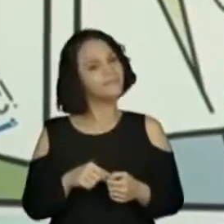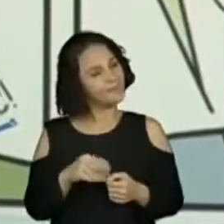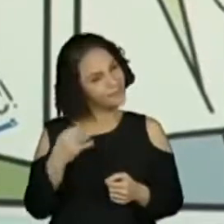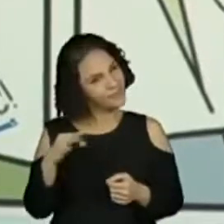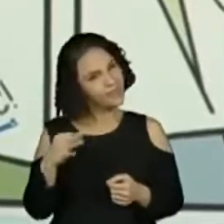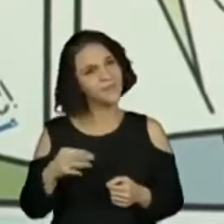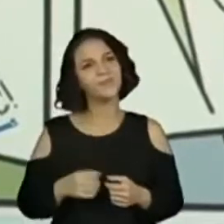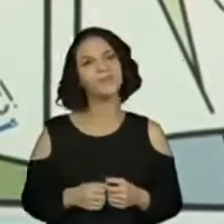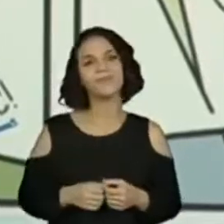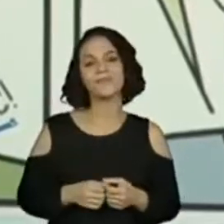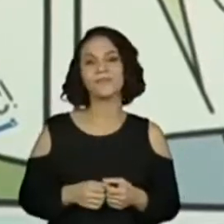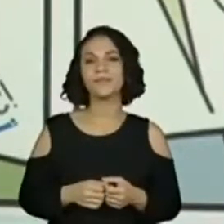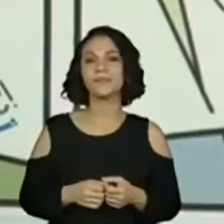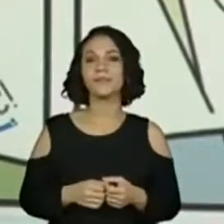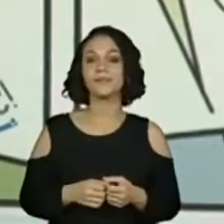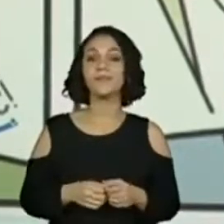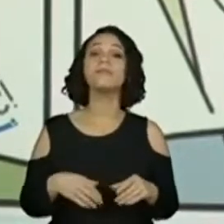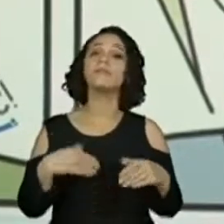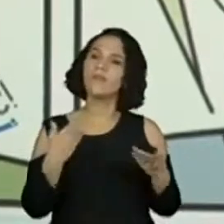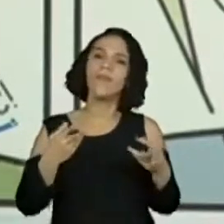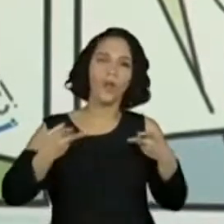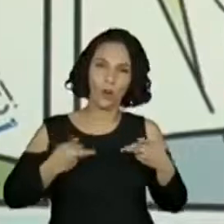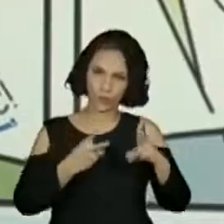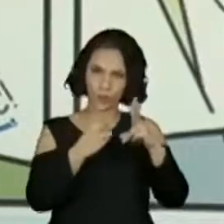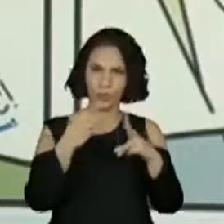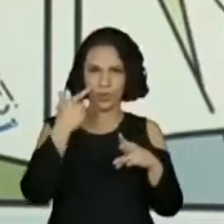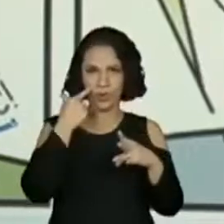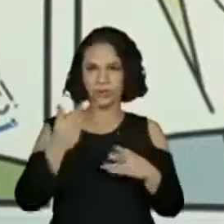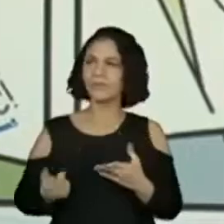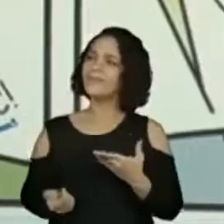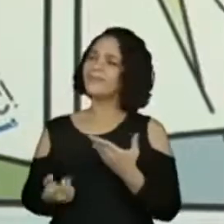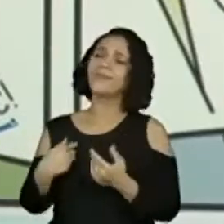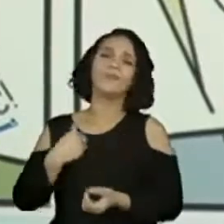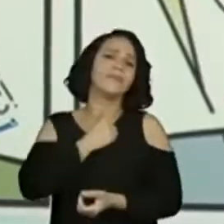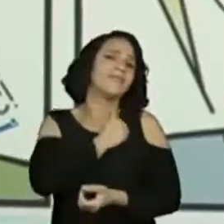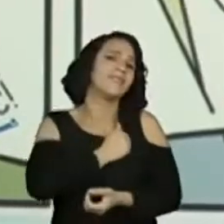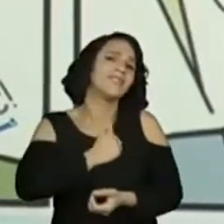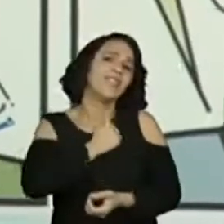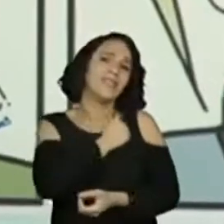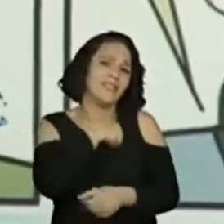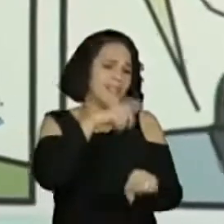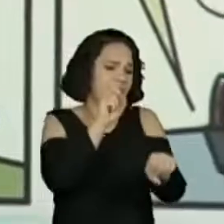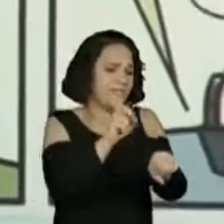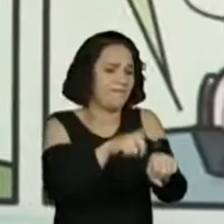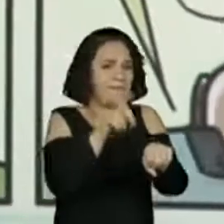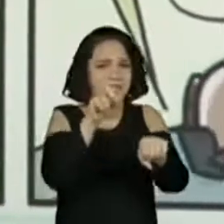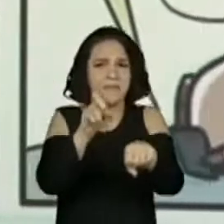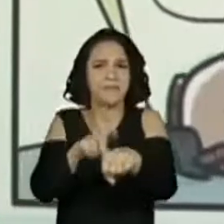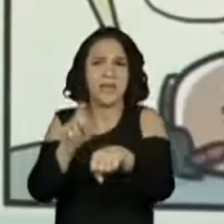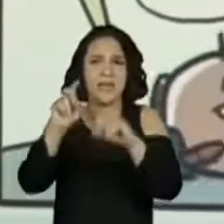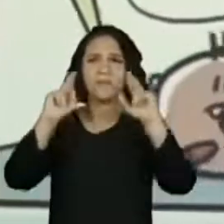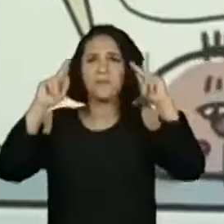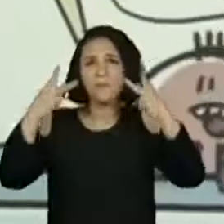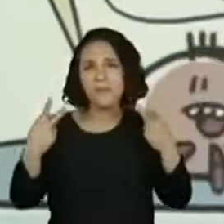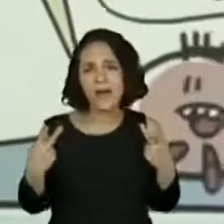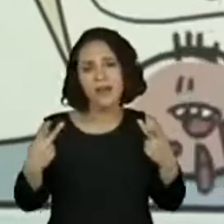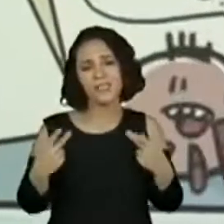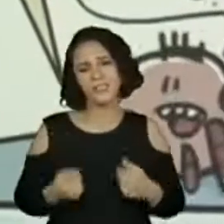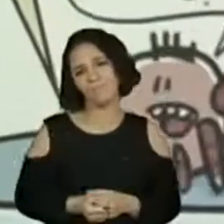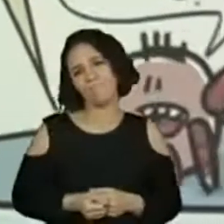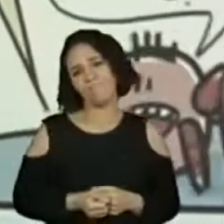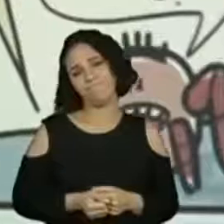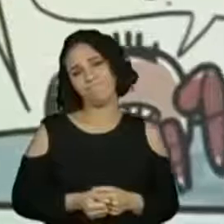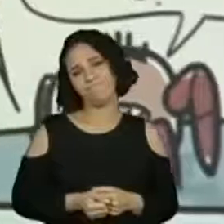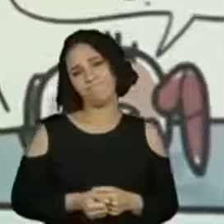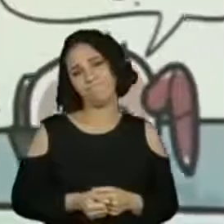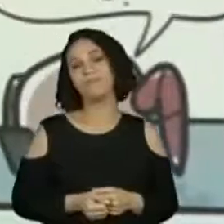tecla.-tec. E continuando, ó, muita saudade de dar uma ferroada no ser humano numa praça. E